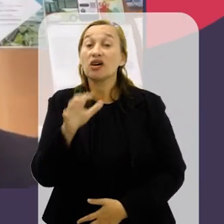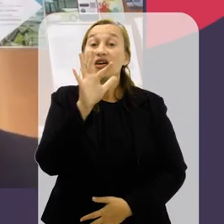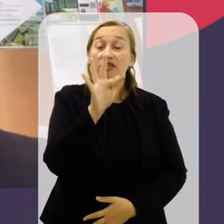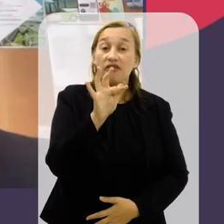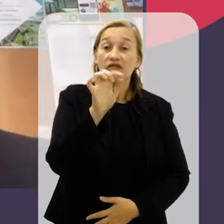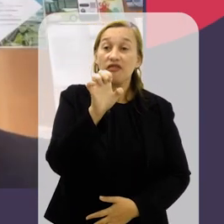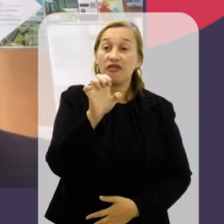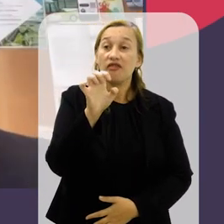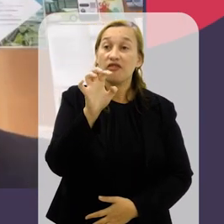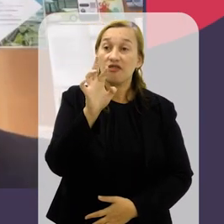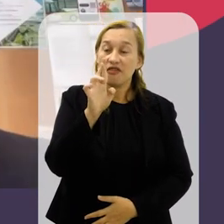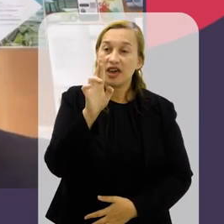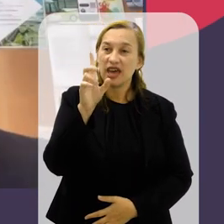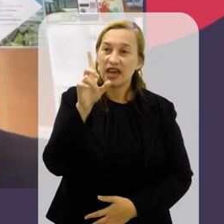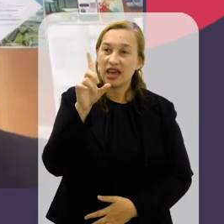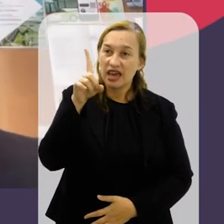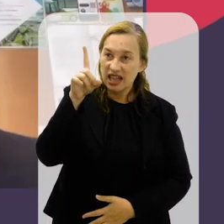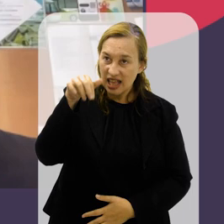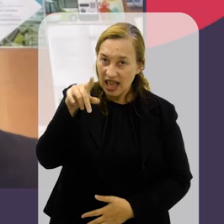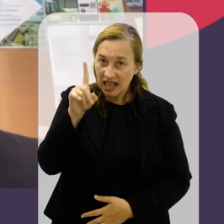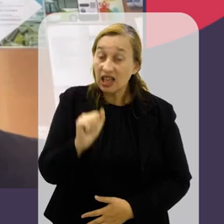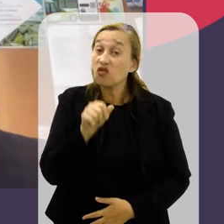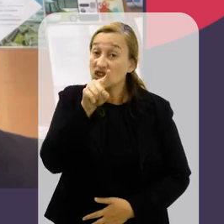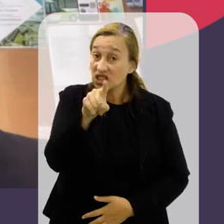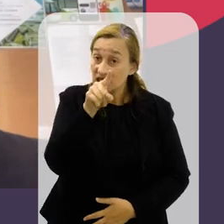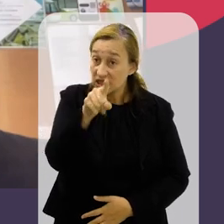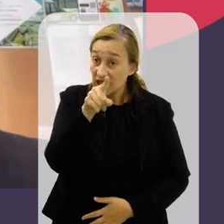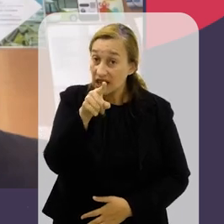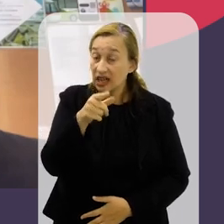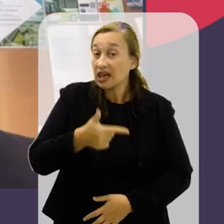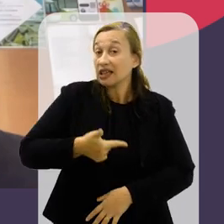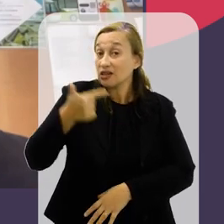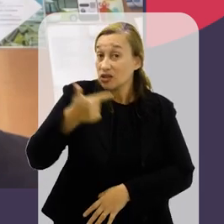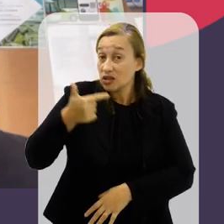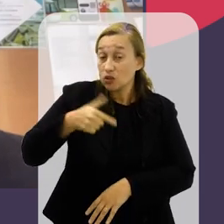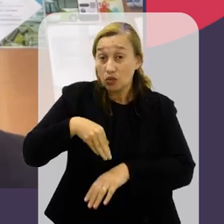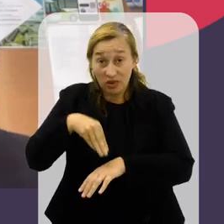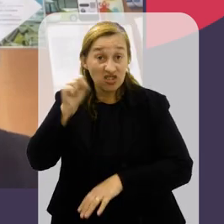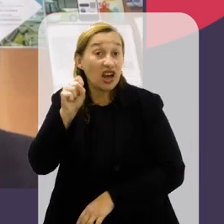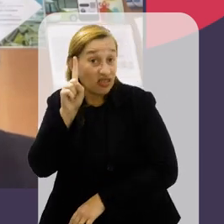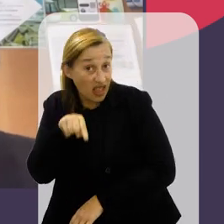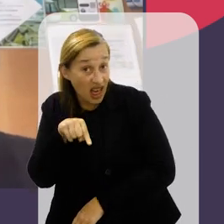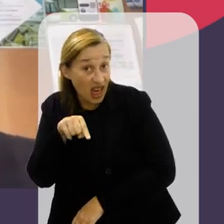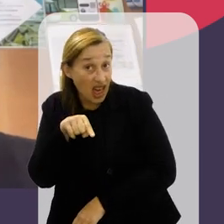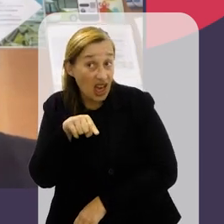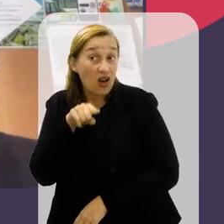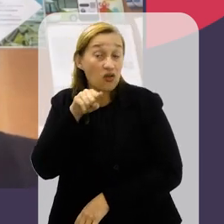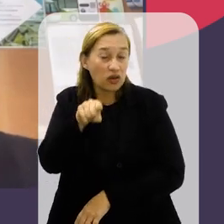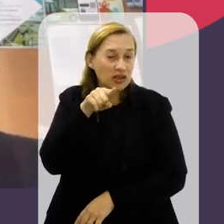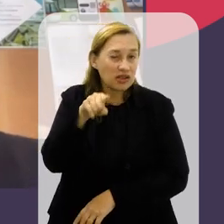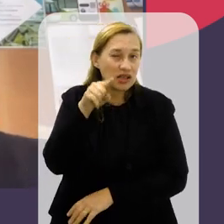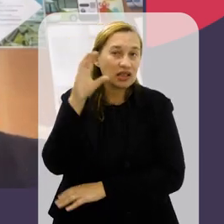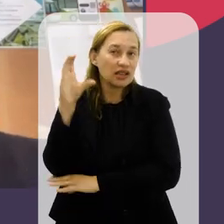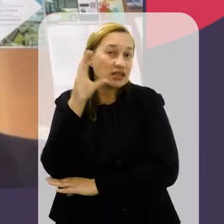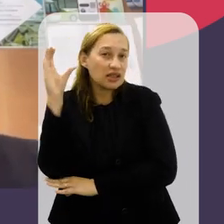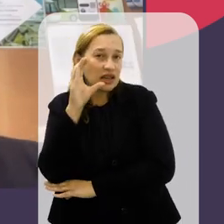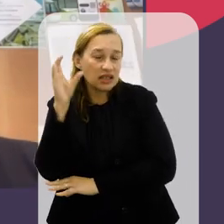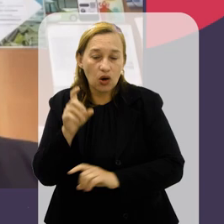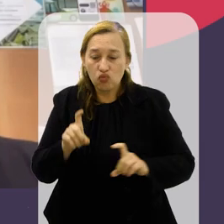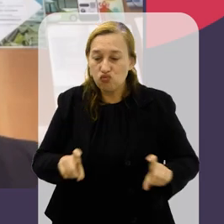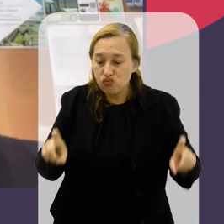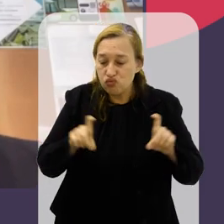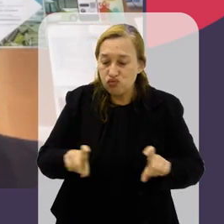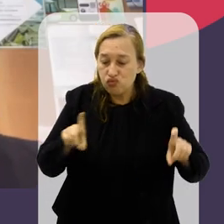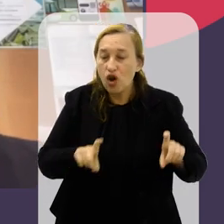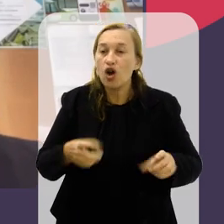Perfeito, obrigada, Vinícius. Fernanda, você agora está investindo num segundo mestrado, é isso? Você está fazendo um